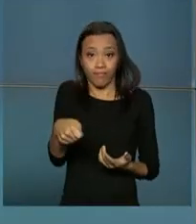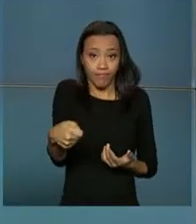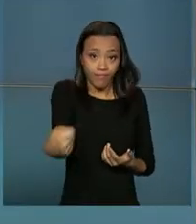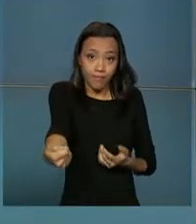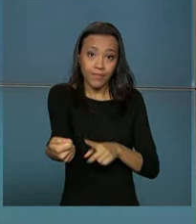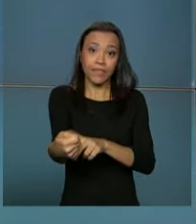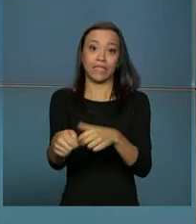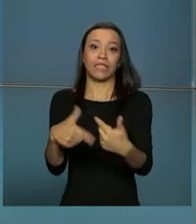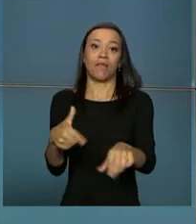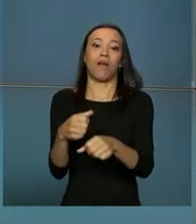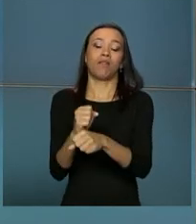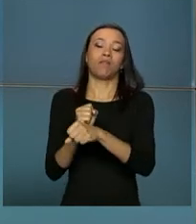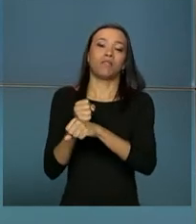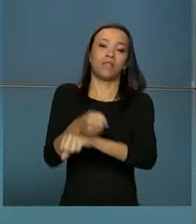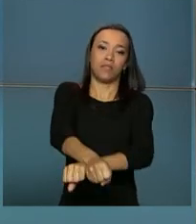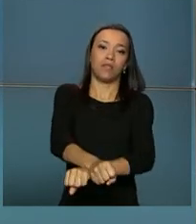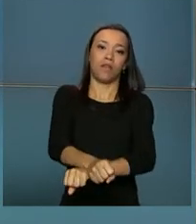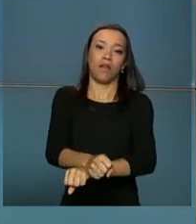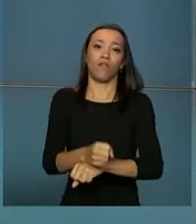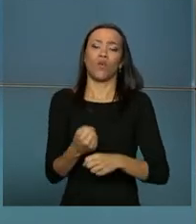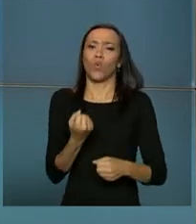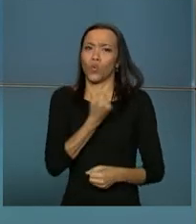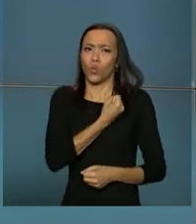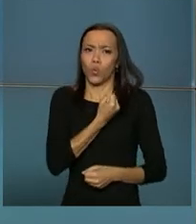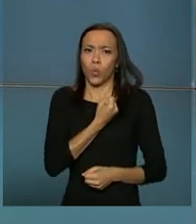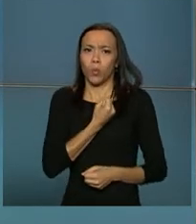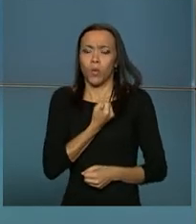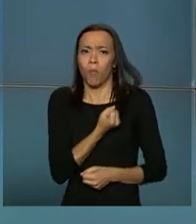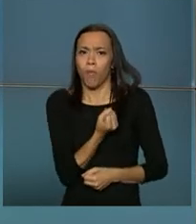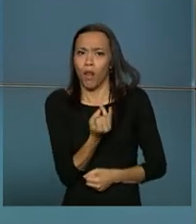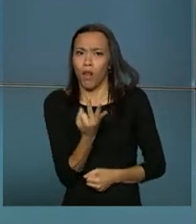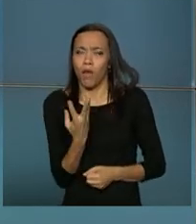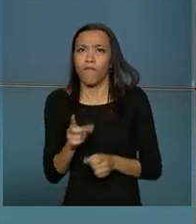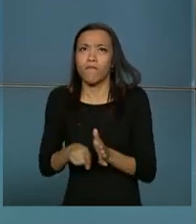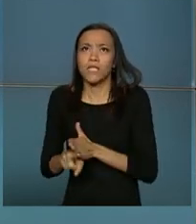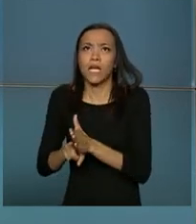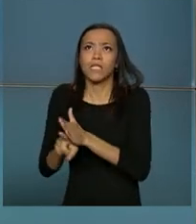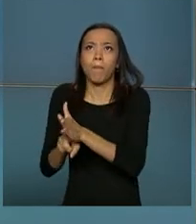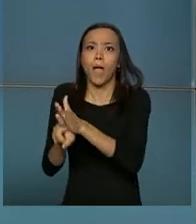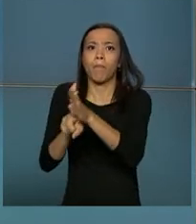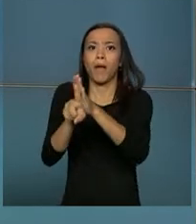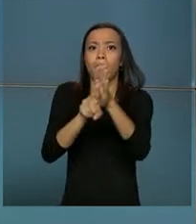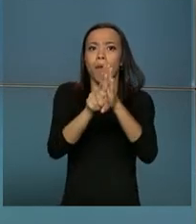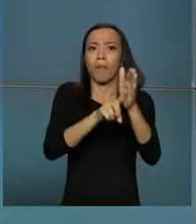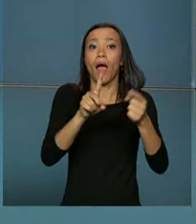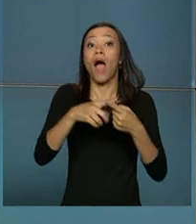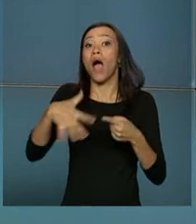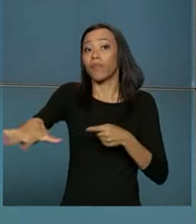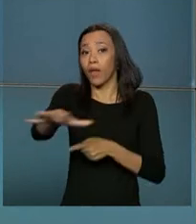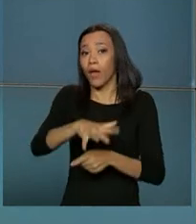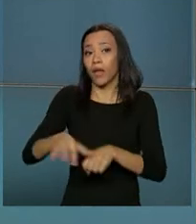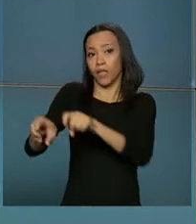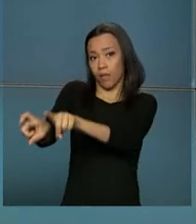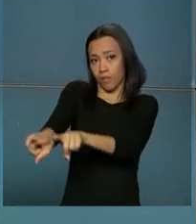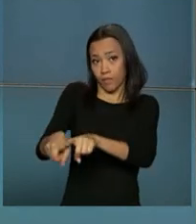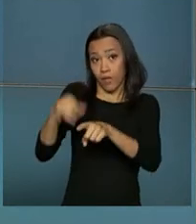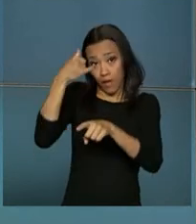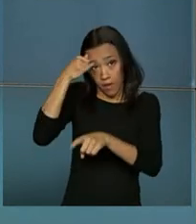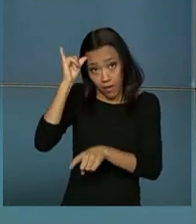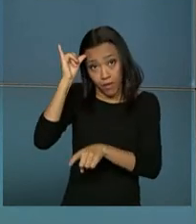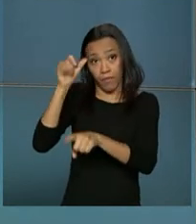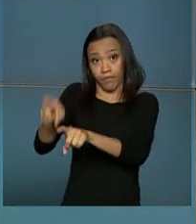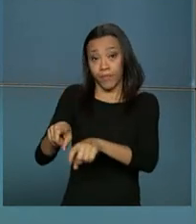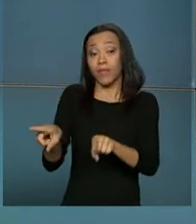Moderno. O maior número de fiscalizações foi feito, por exemplo, na pecuária e na construção civil.